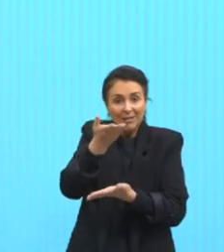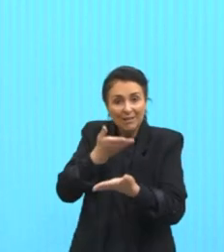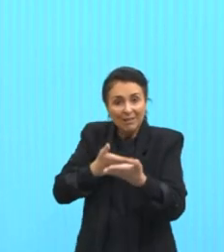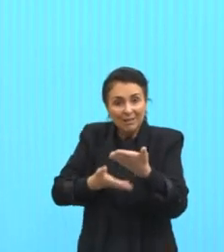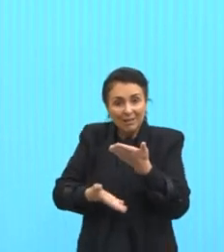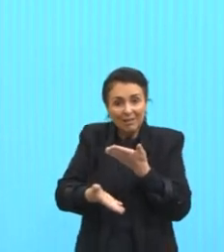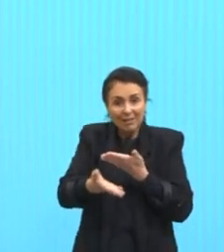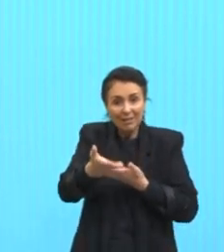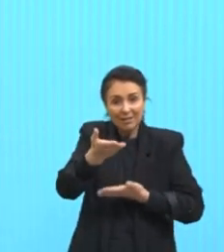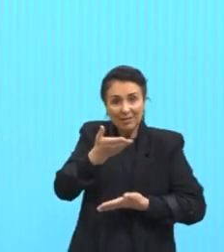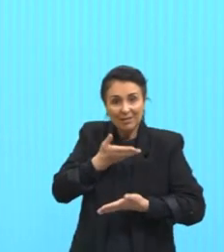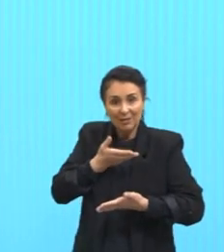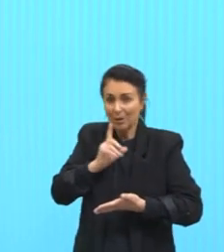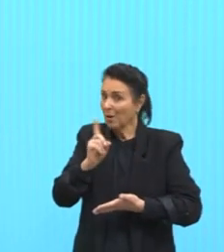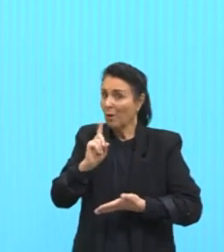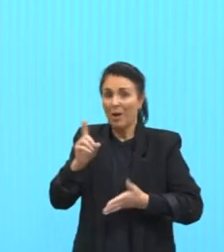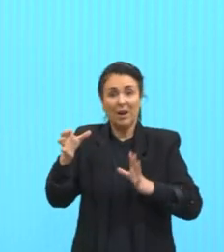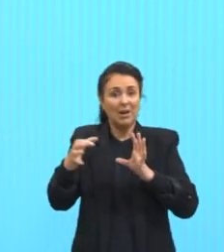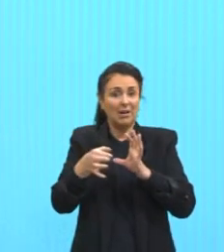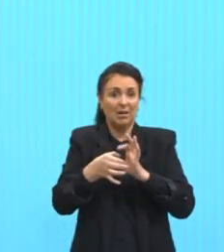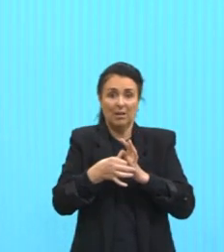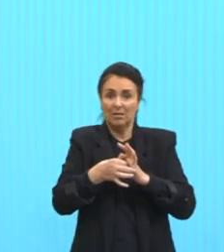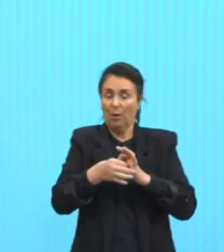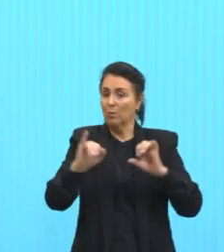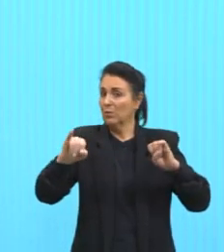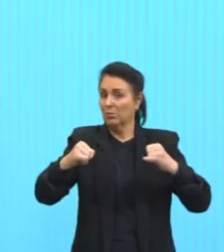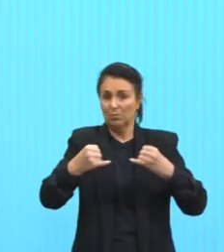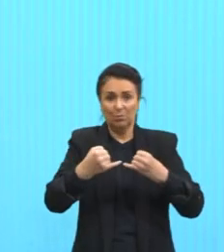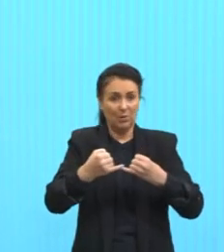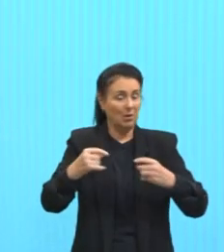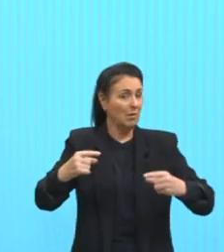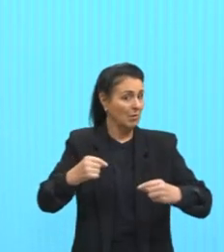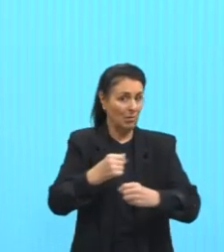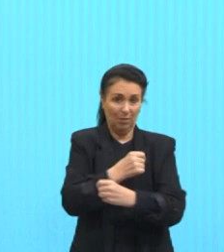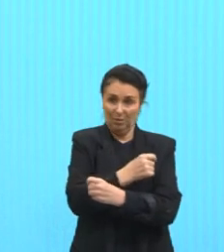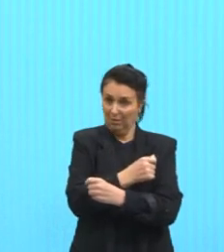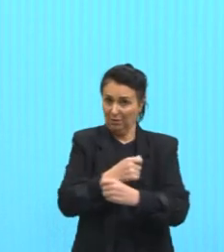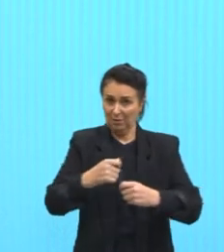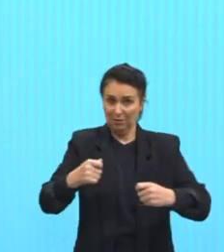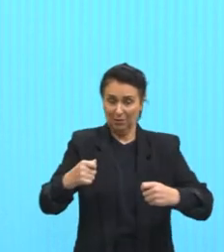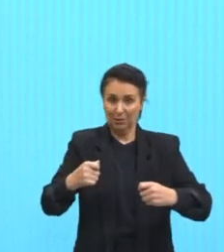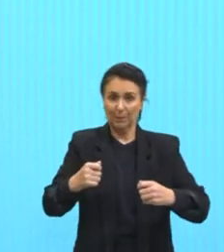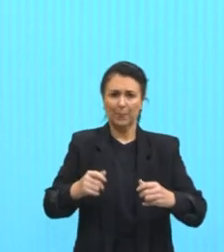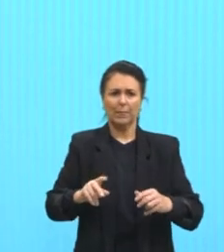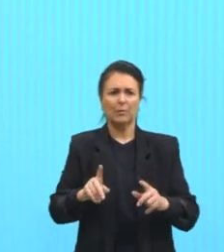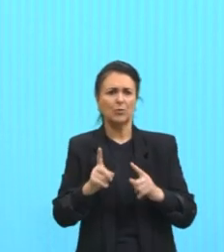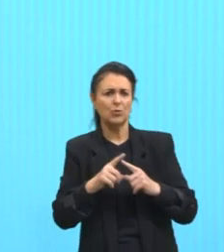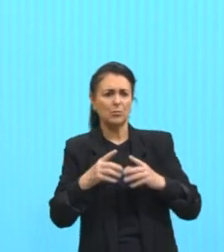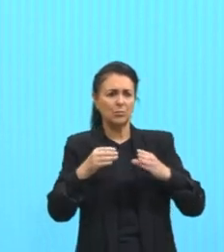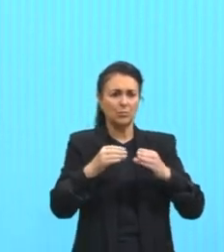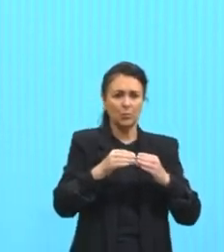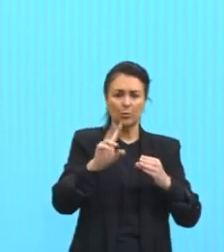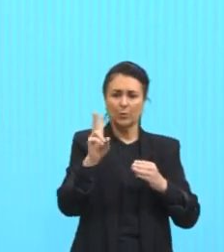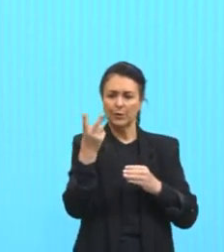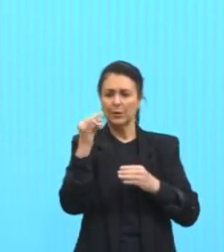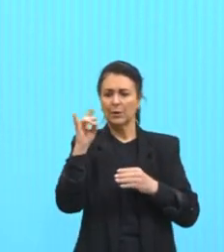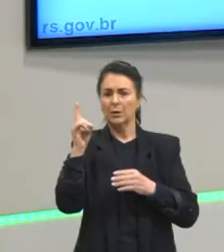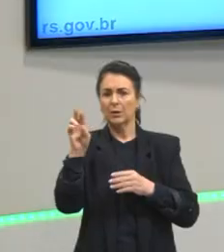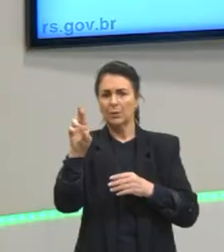são essas ligações, né? Iônica nem covalente. É uma interação do tipo grupo hidroxila